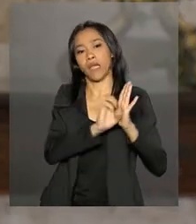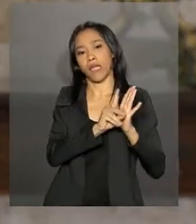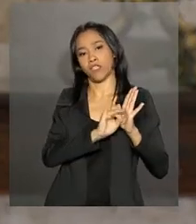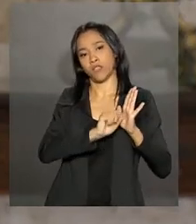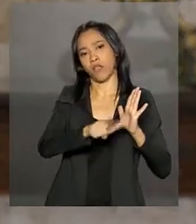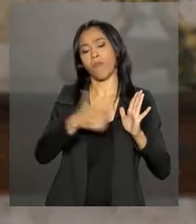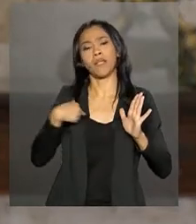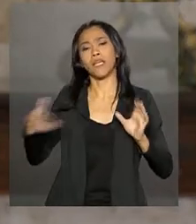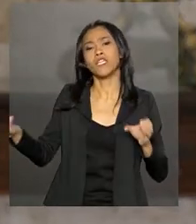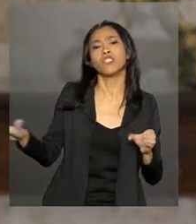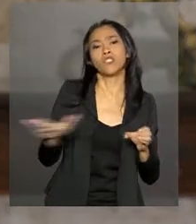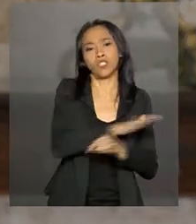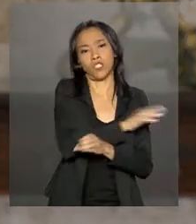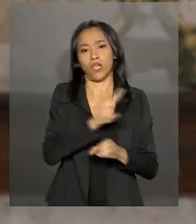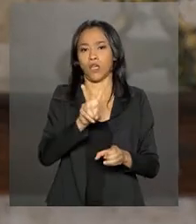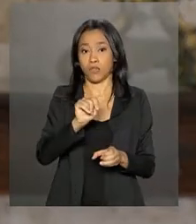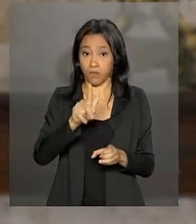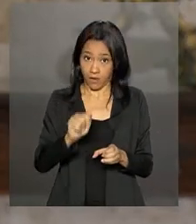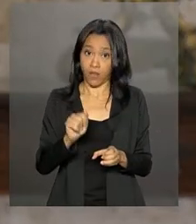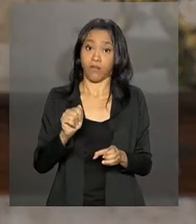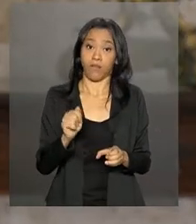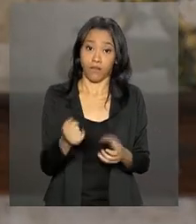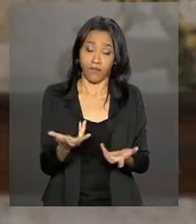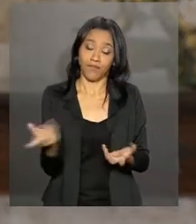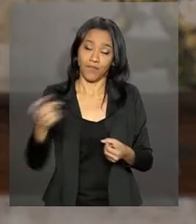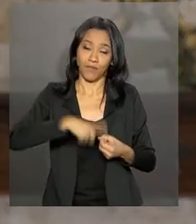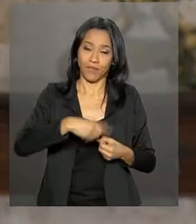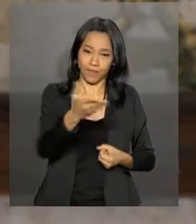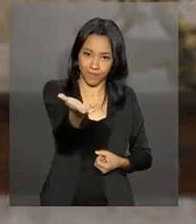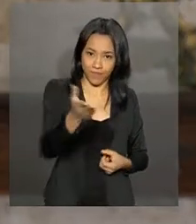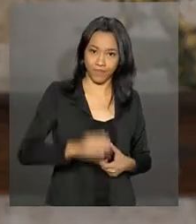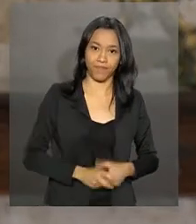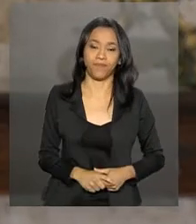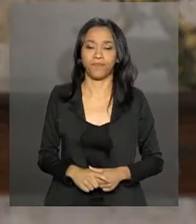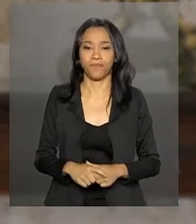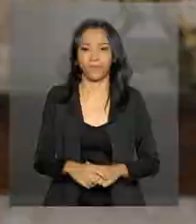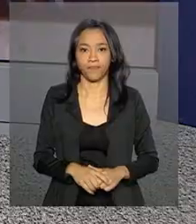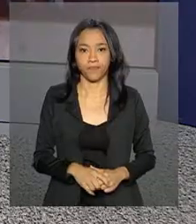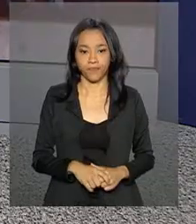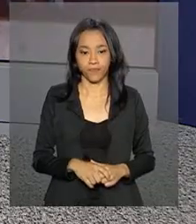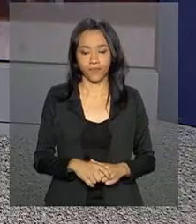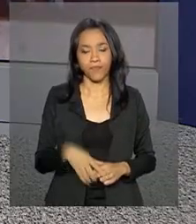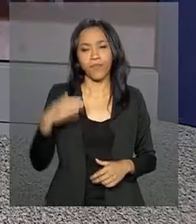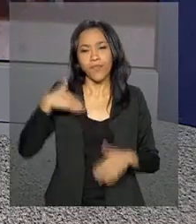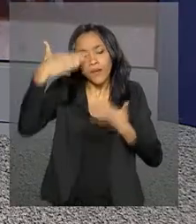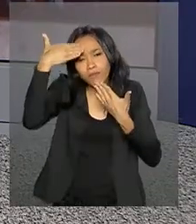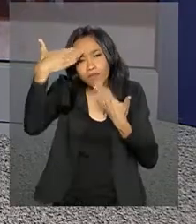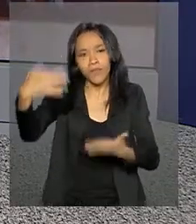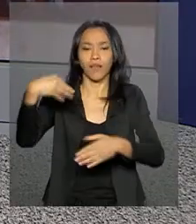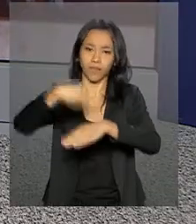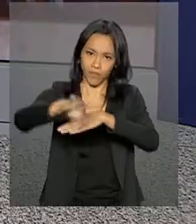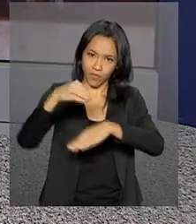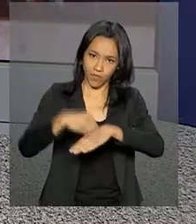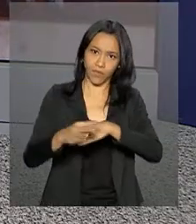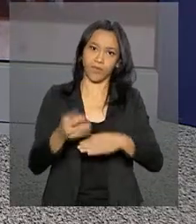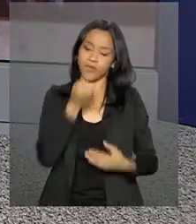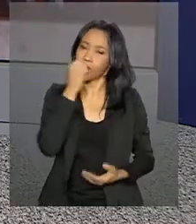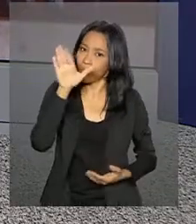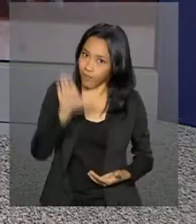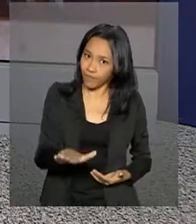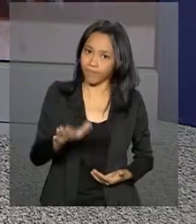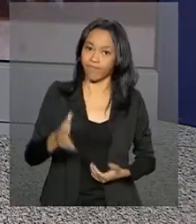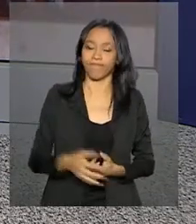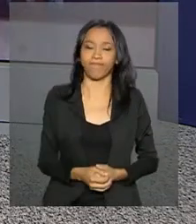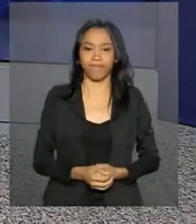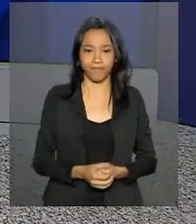quadro de vagas no programa Mais Médicos. Voltamos com você, Paulo. Muito obrigado pelas informações, Luciana. Boa tarde.